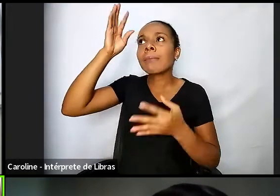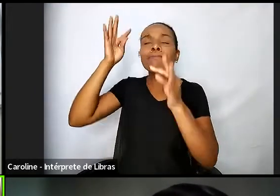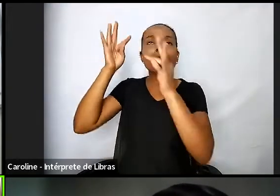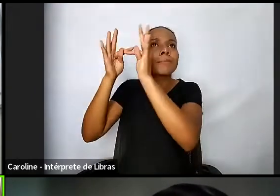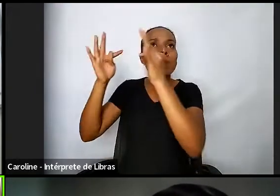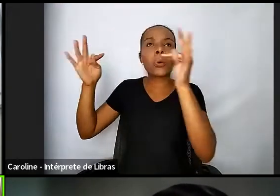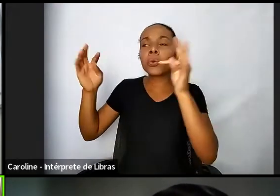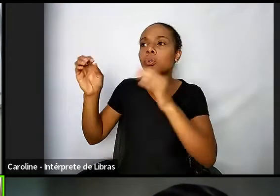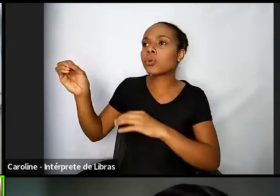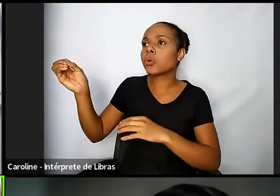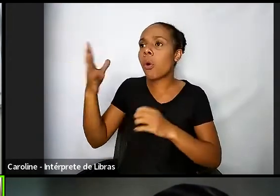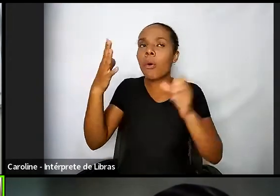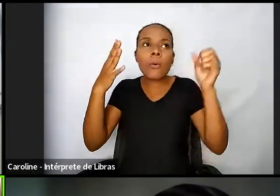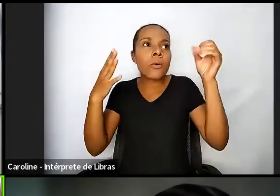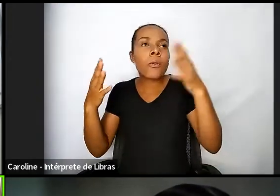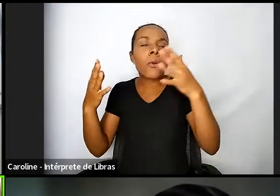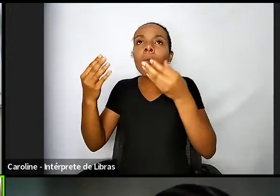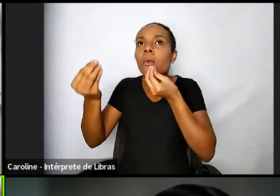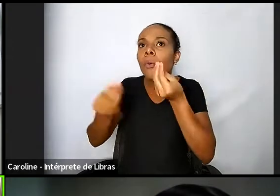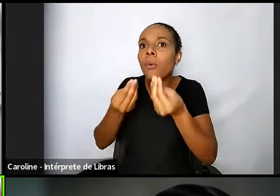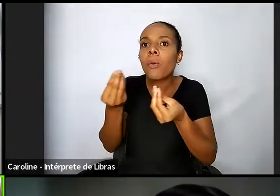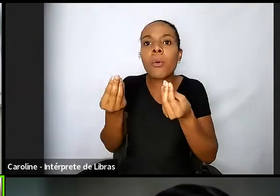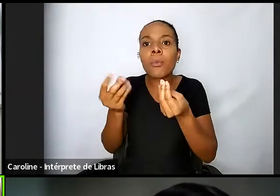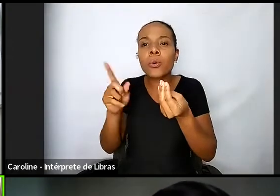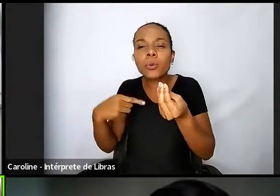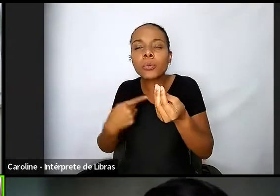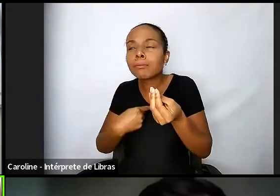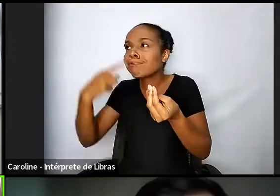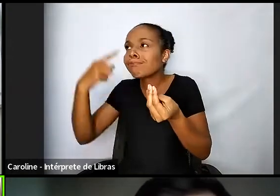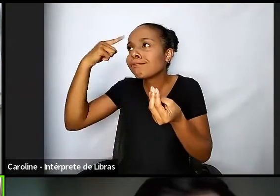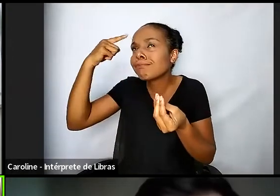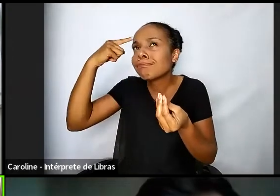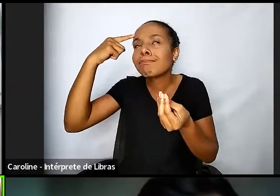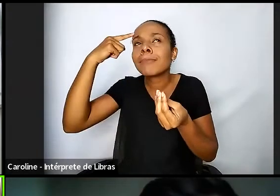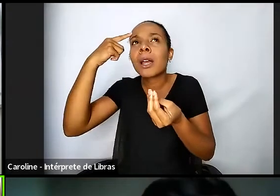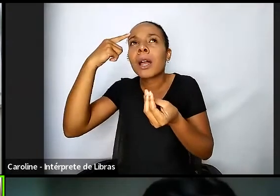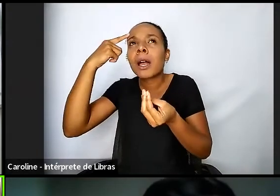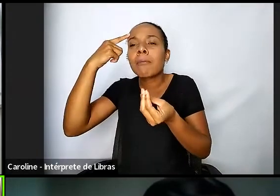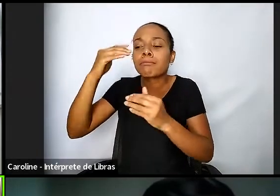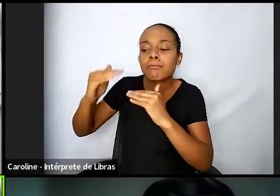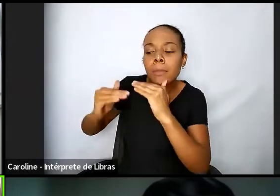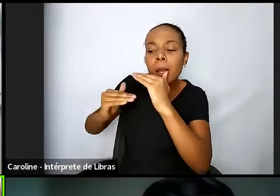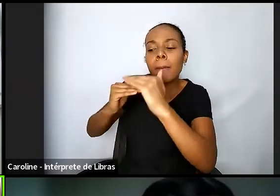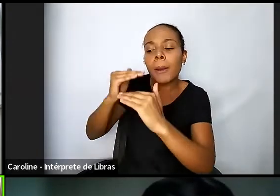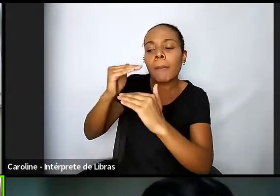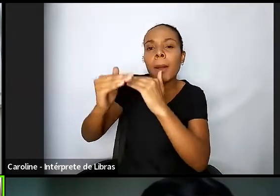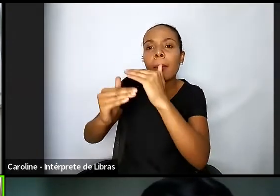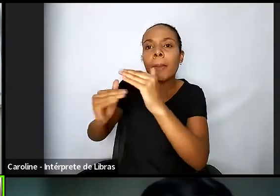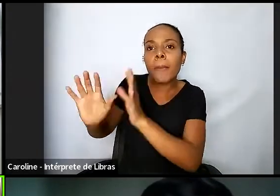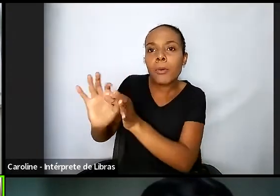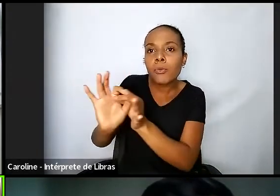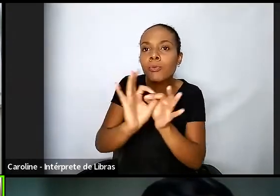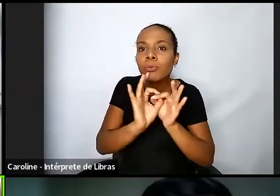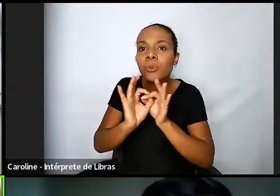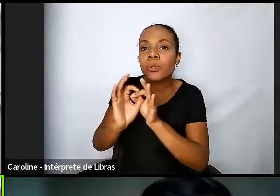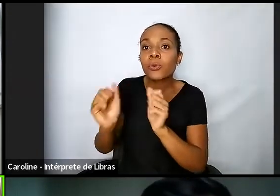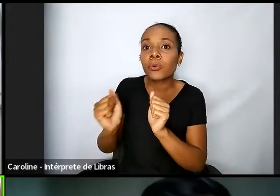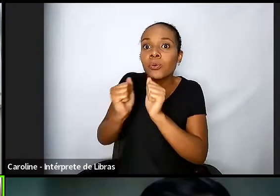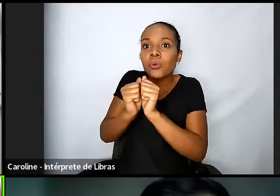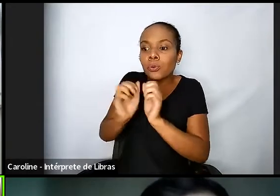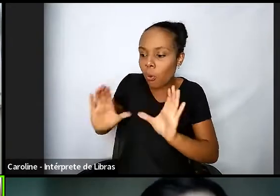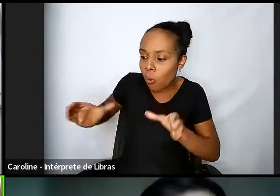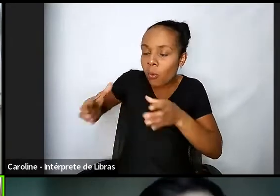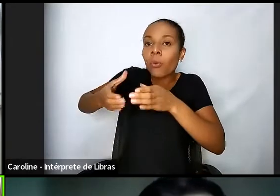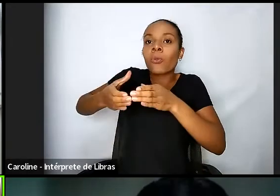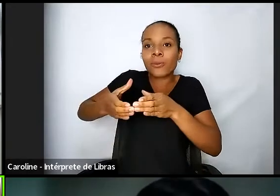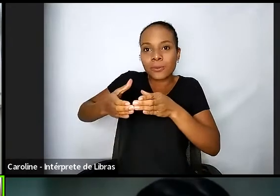do design que é justamente construir de forma colaborativa e com empatia então toda a minha eu